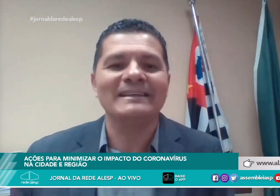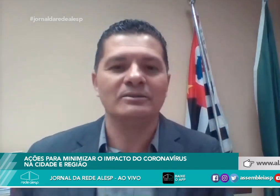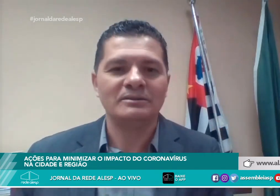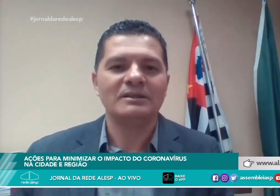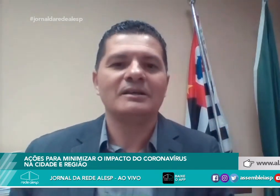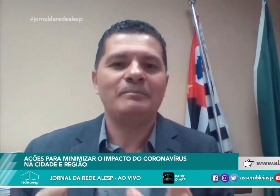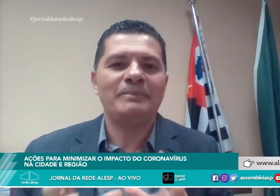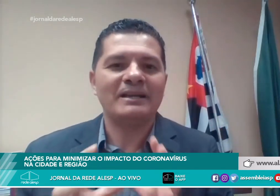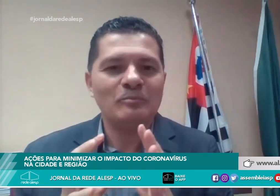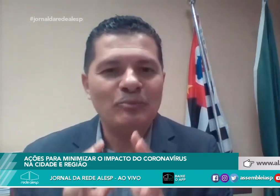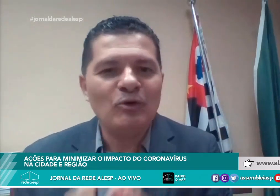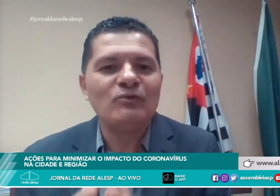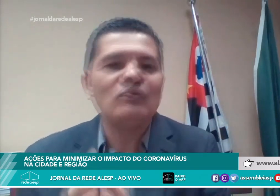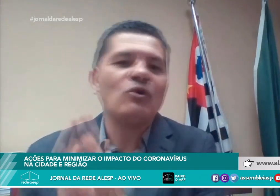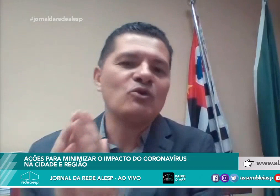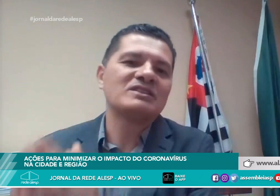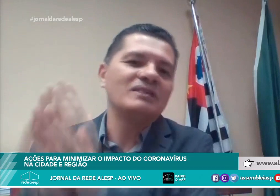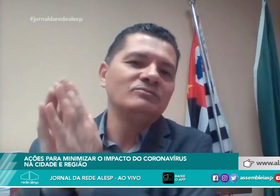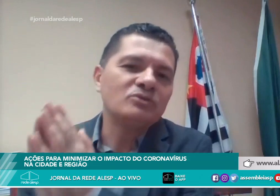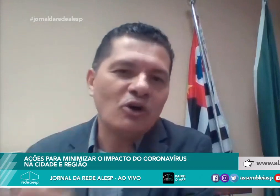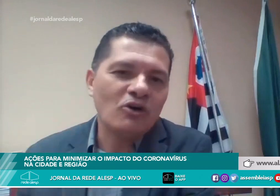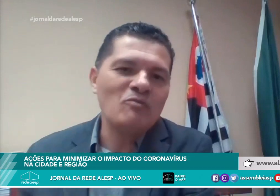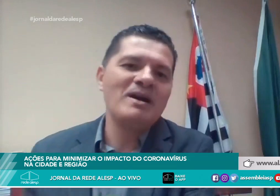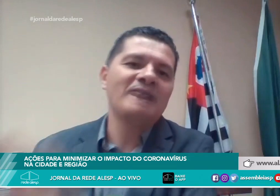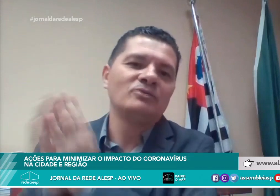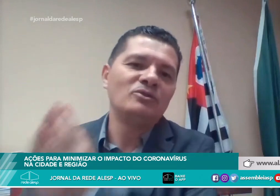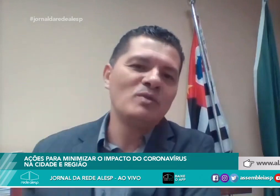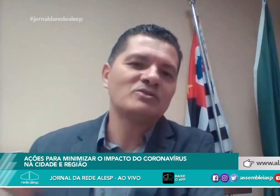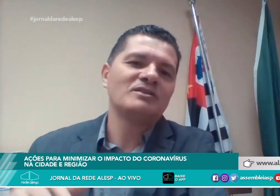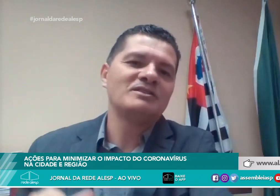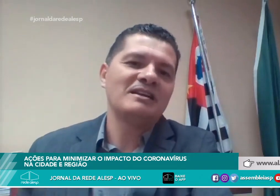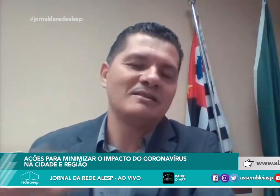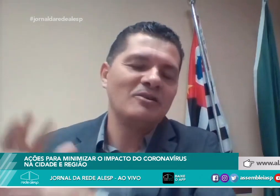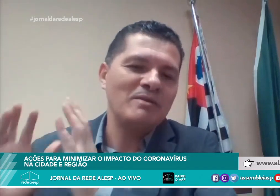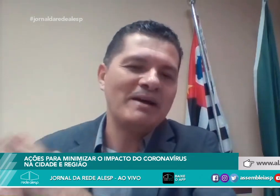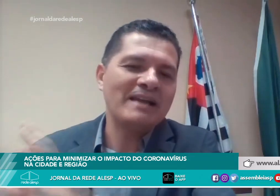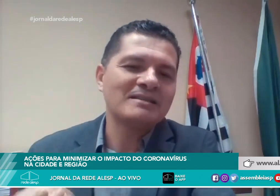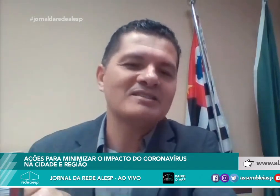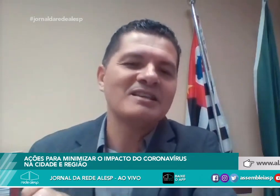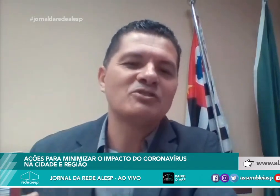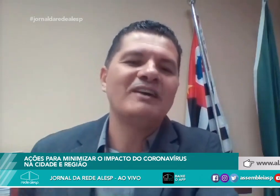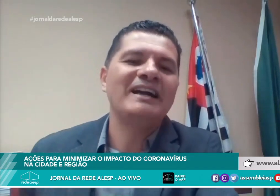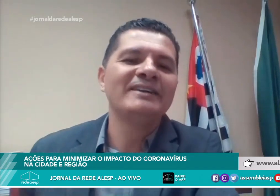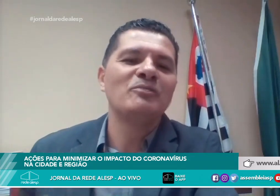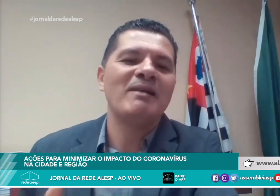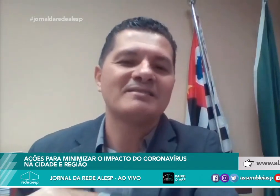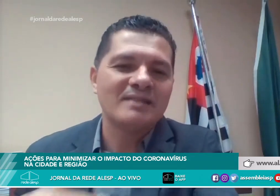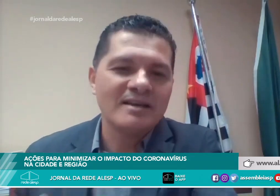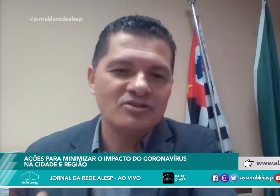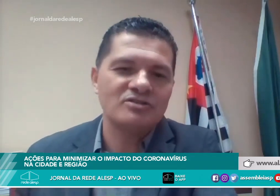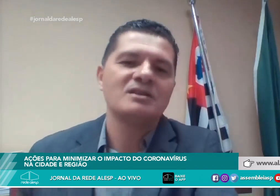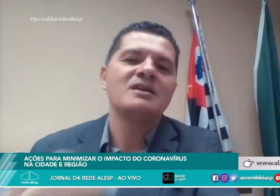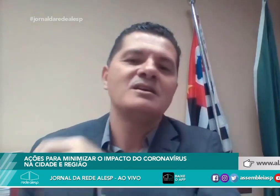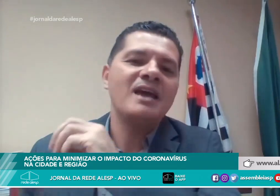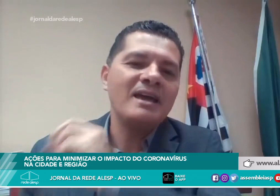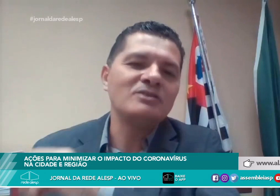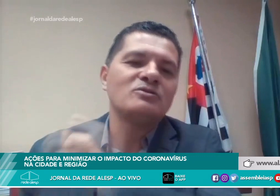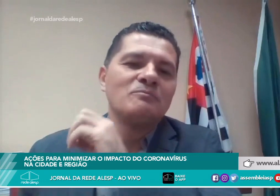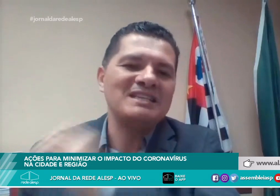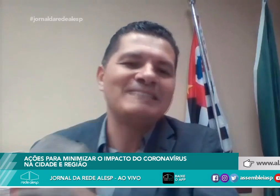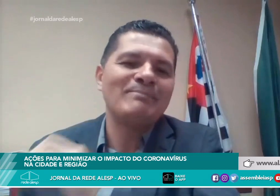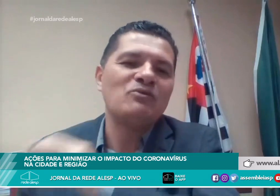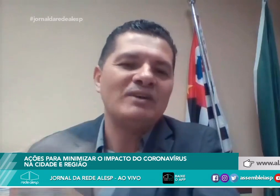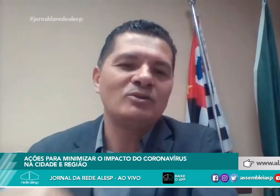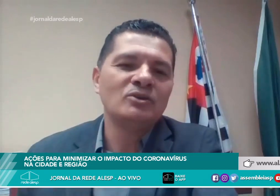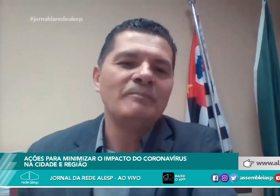cedam para que o povo ouça um só comando numa só direção me parece que estamos falhando bastante e é